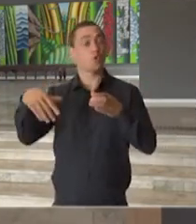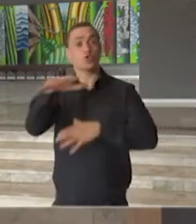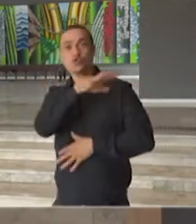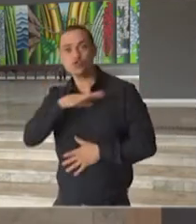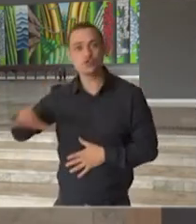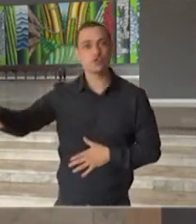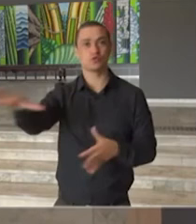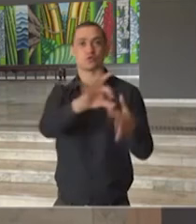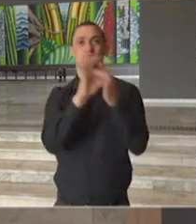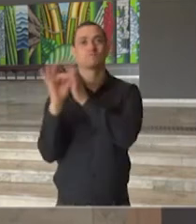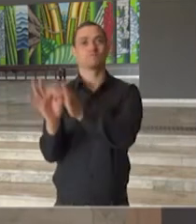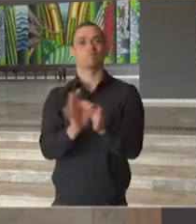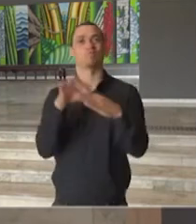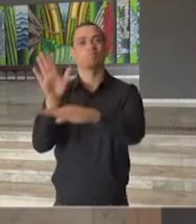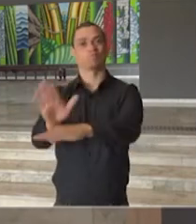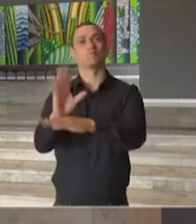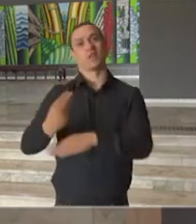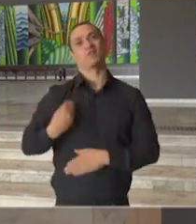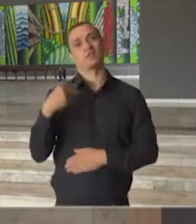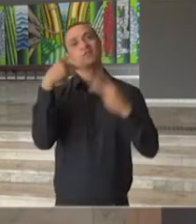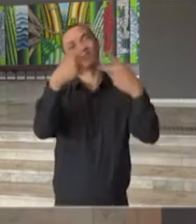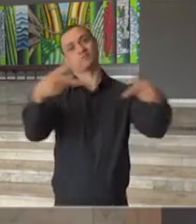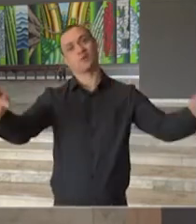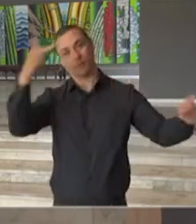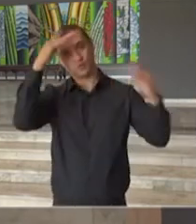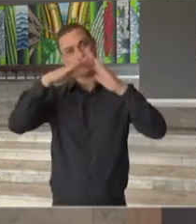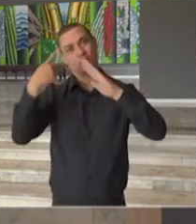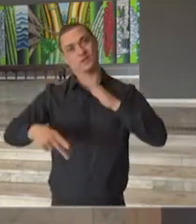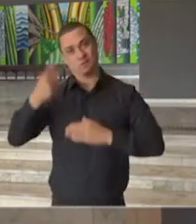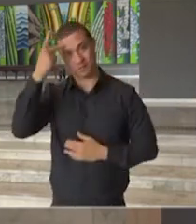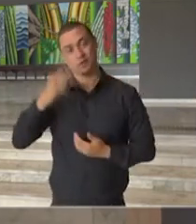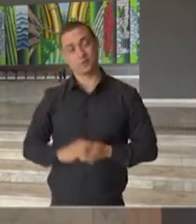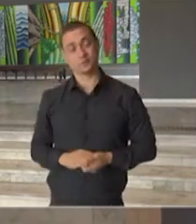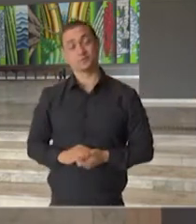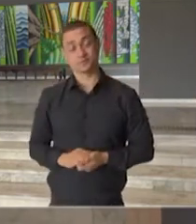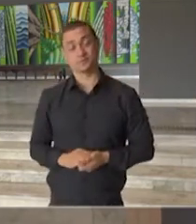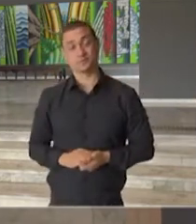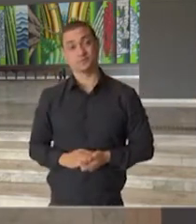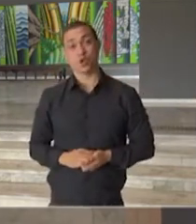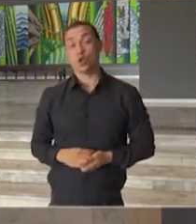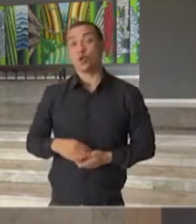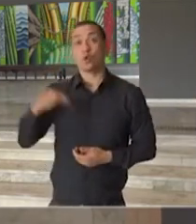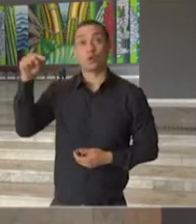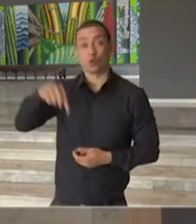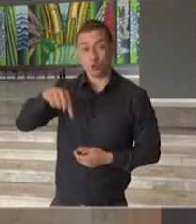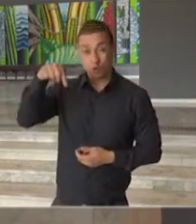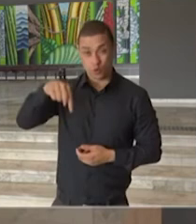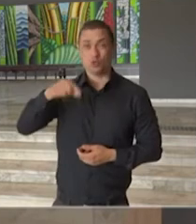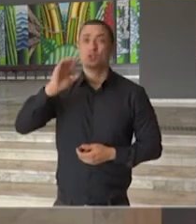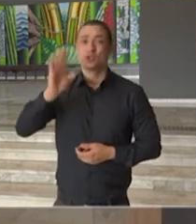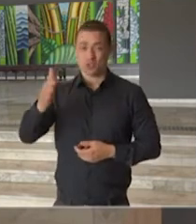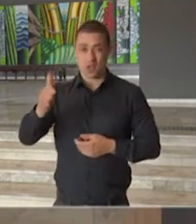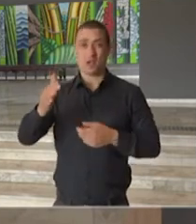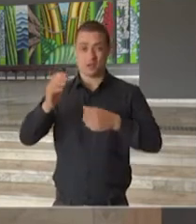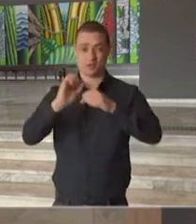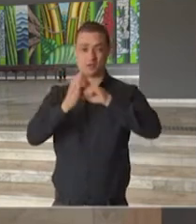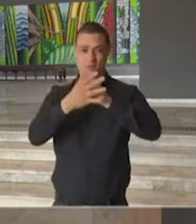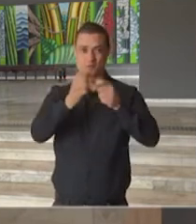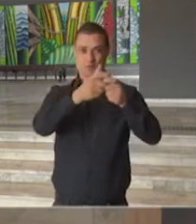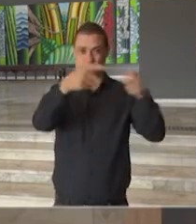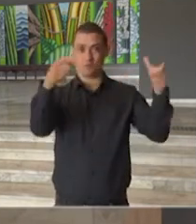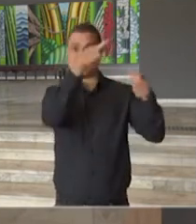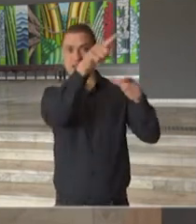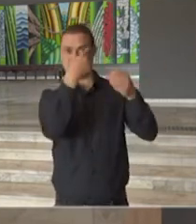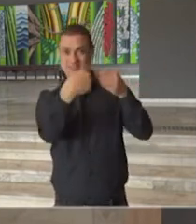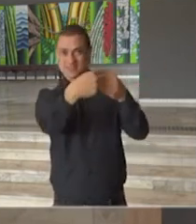resguarda a vida da população aqui do estado de São Paulo. Hoje, mesmo com o crescimento dado no interior do